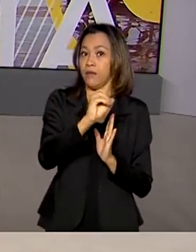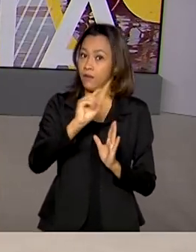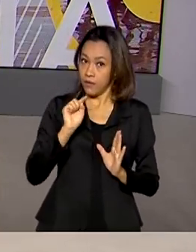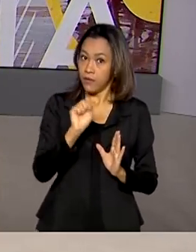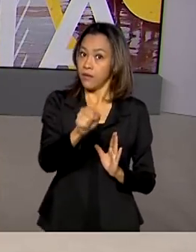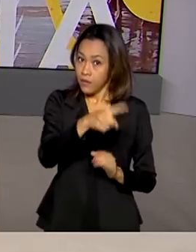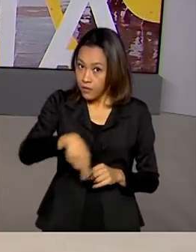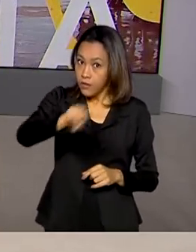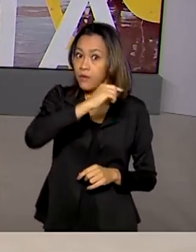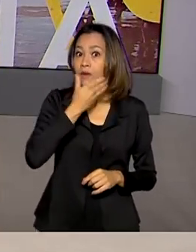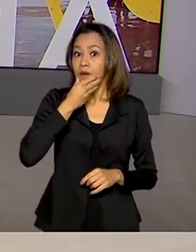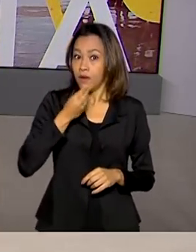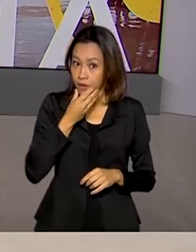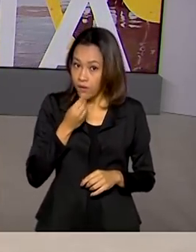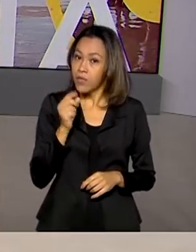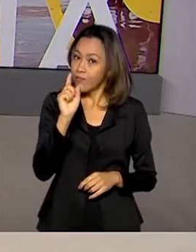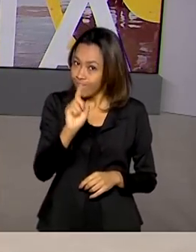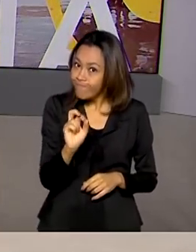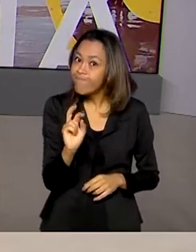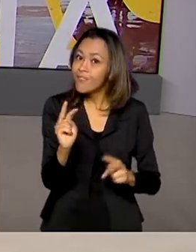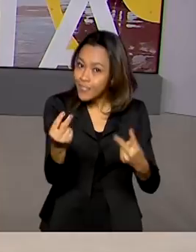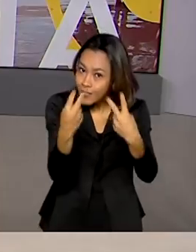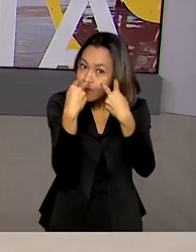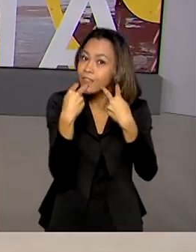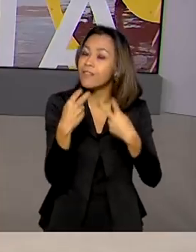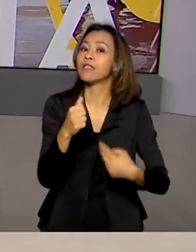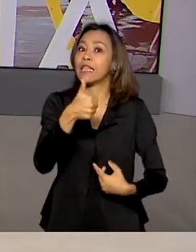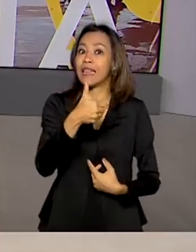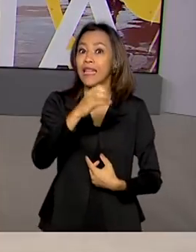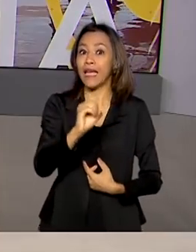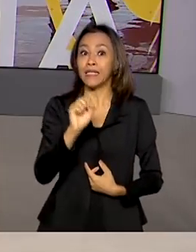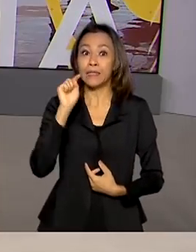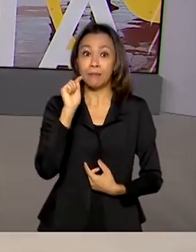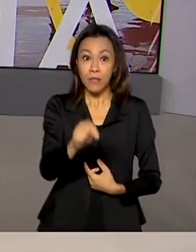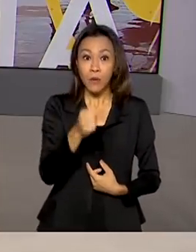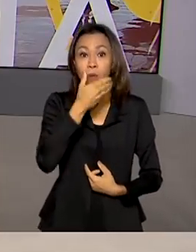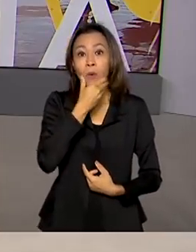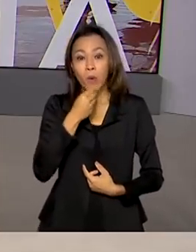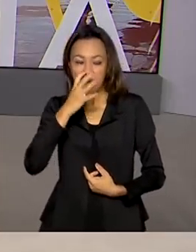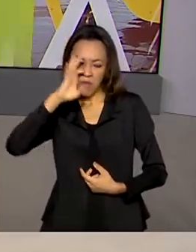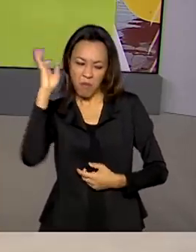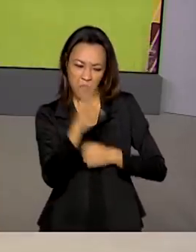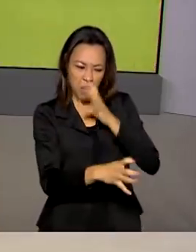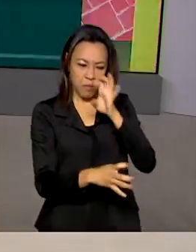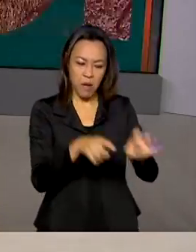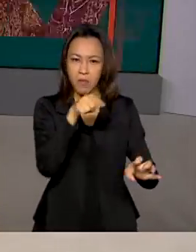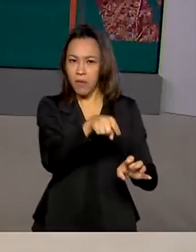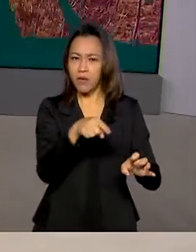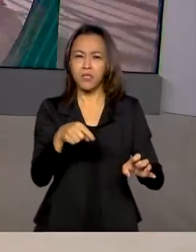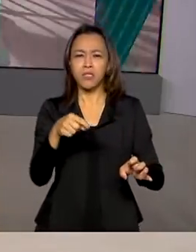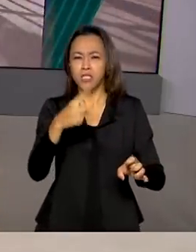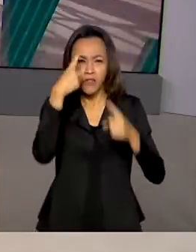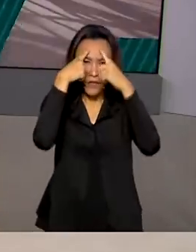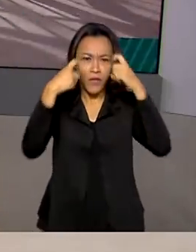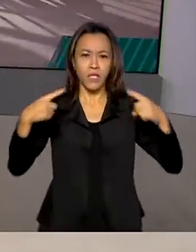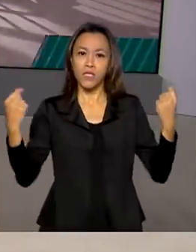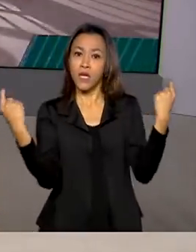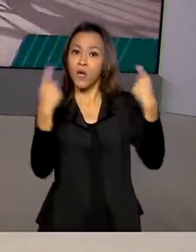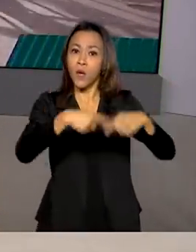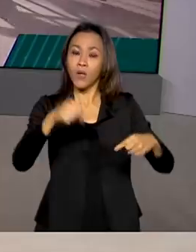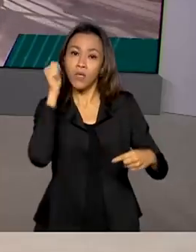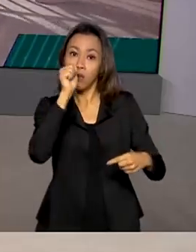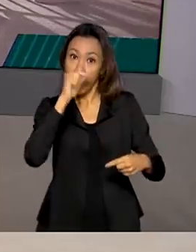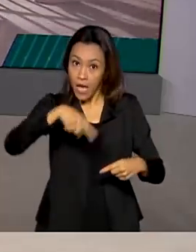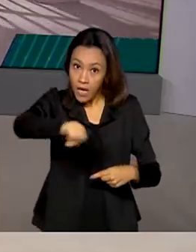homens. Isso mesmo que você ouviu. 10 mil acusados de violência contra a mulher foram presos. A operação